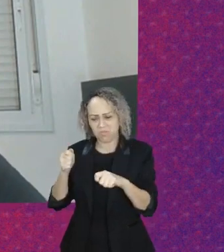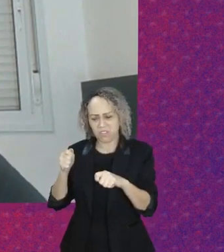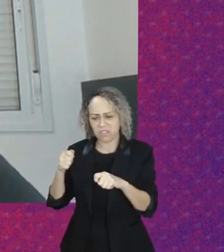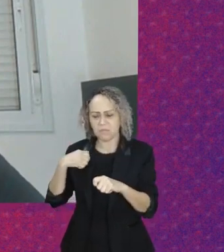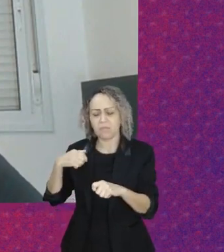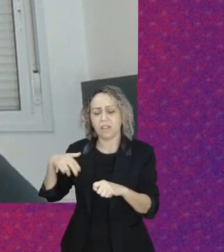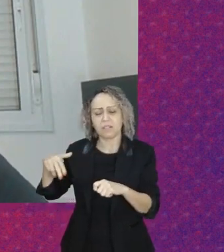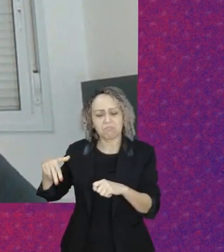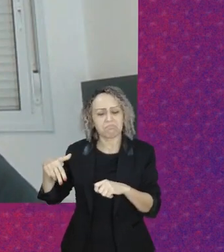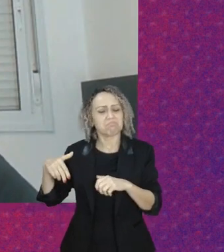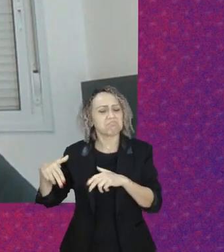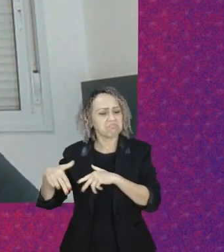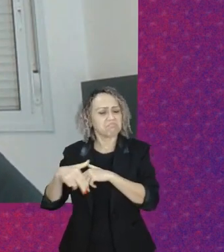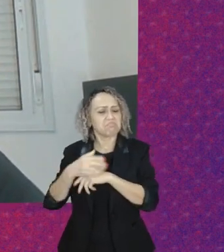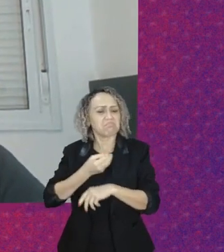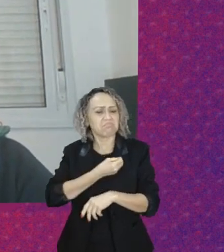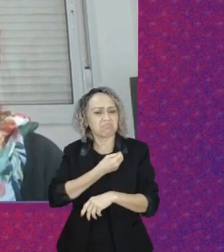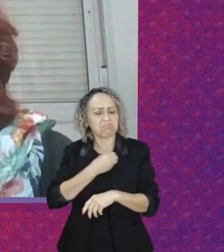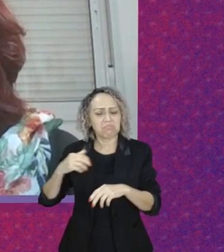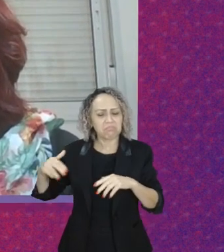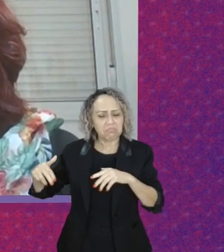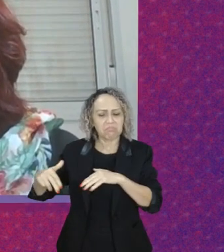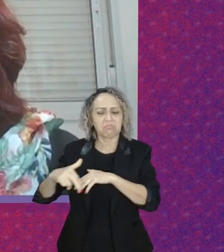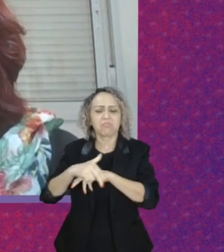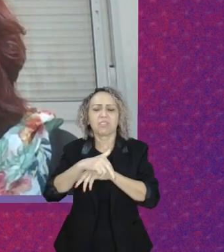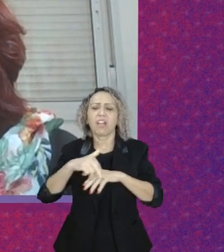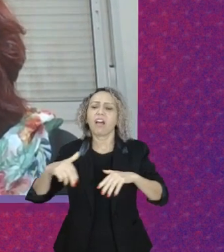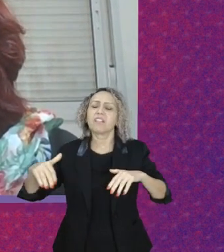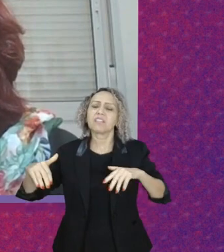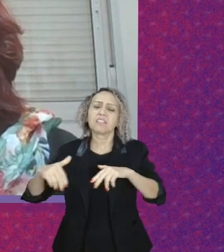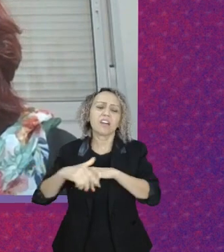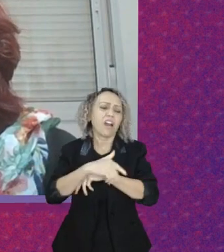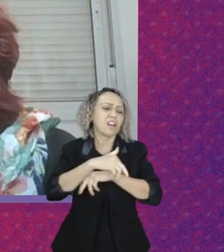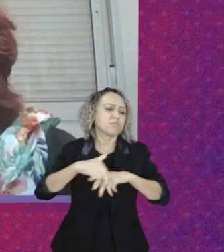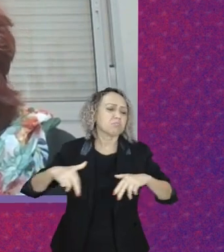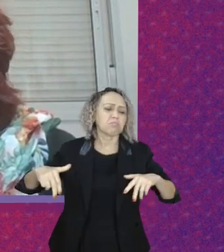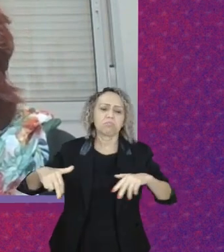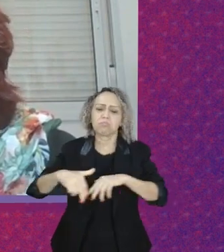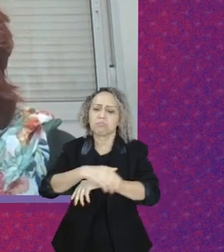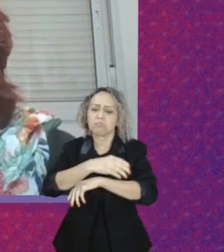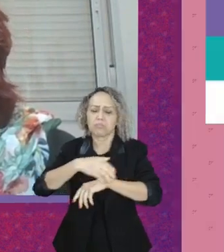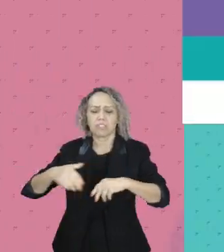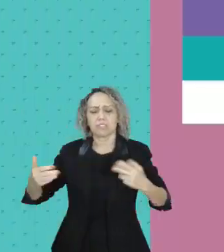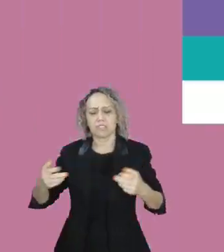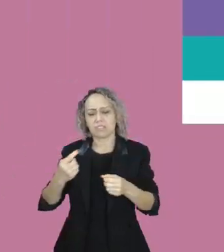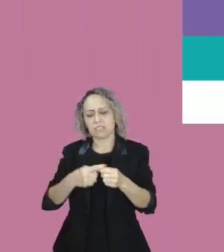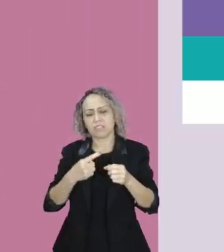culturais. Acho que esse é um ponto ou um ponto de partida aí para as outras discussões.